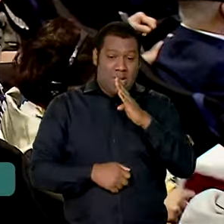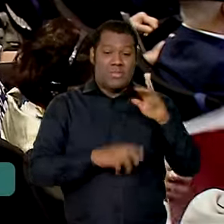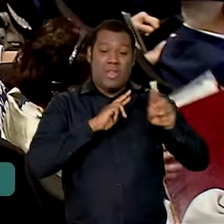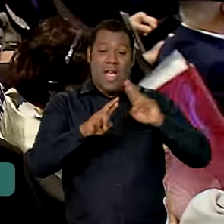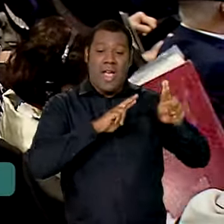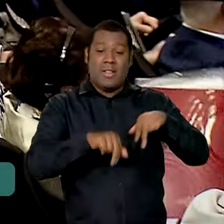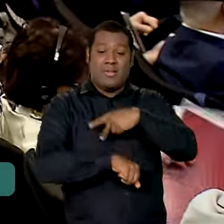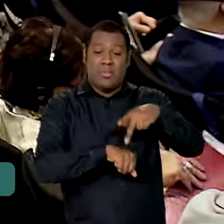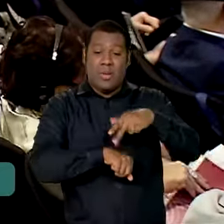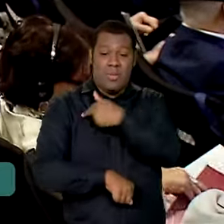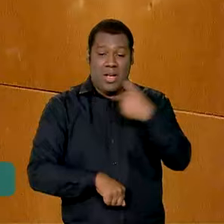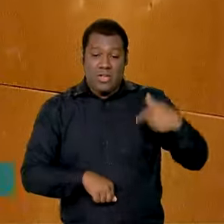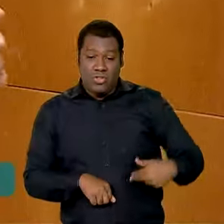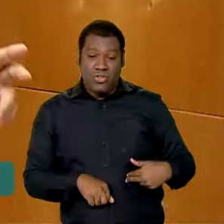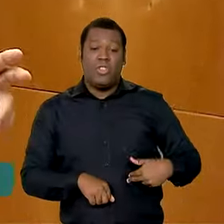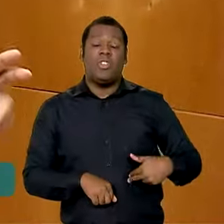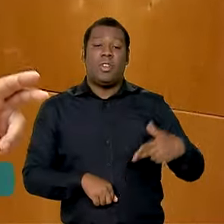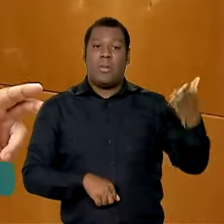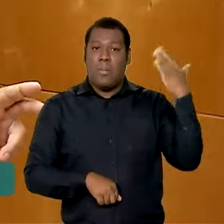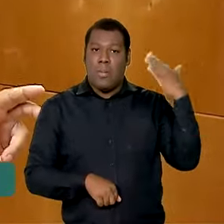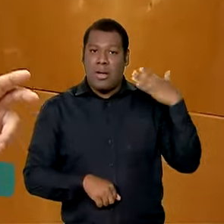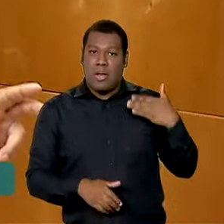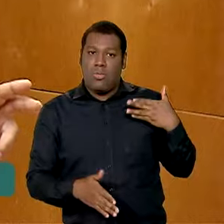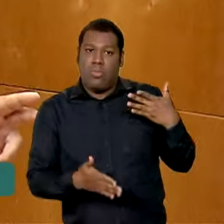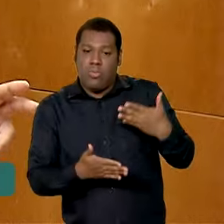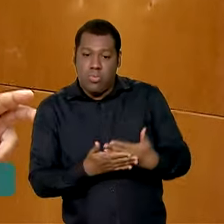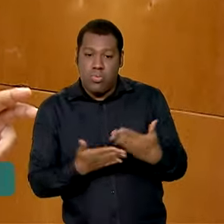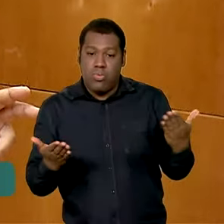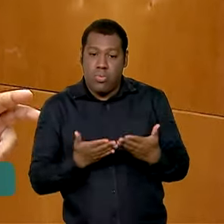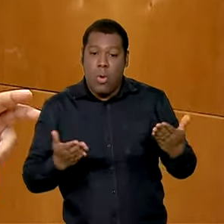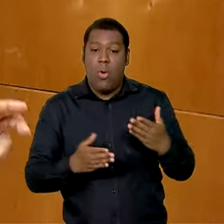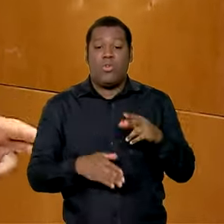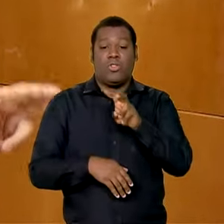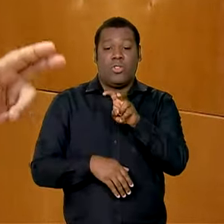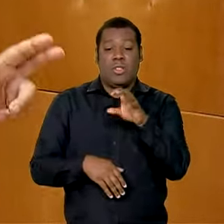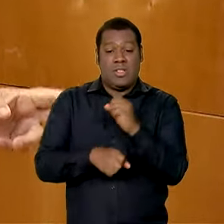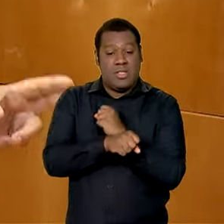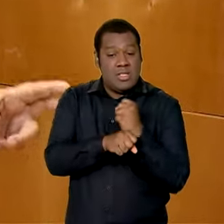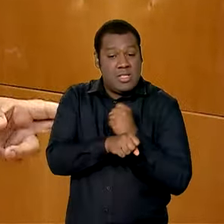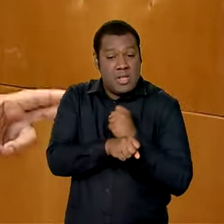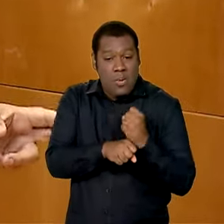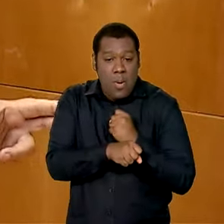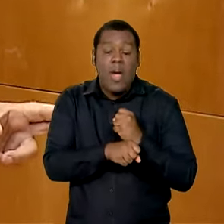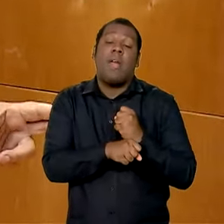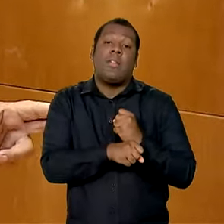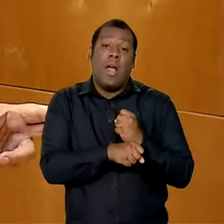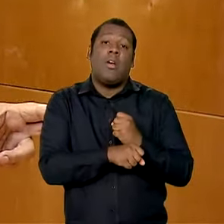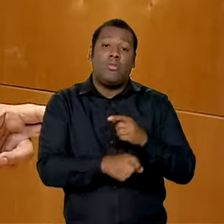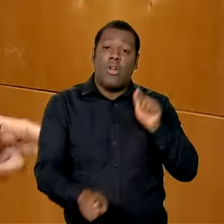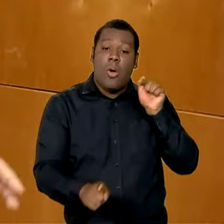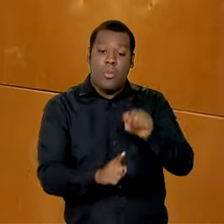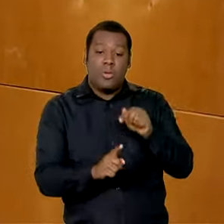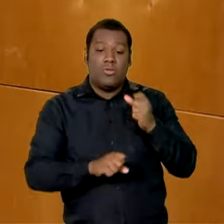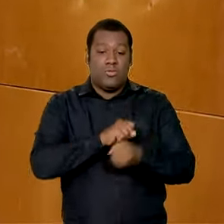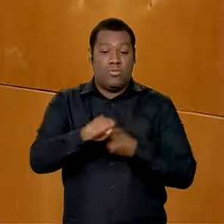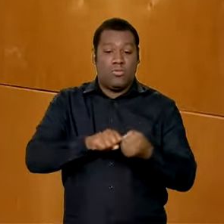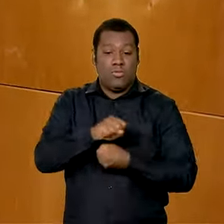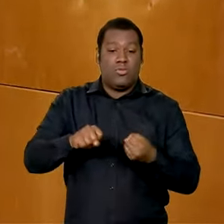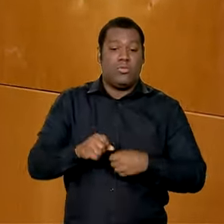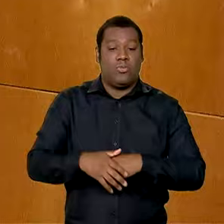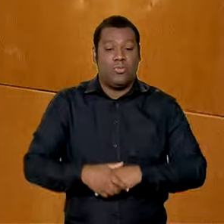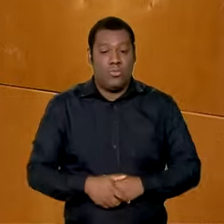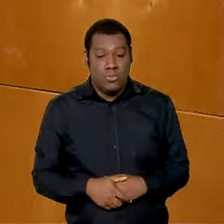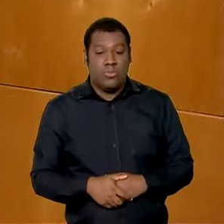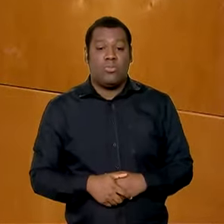para o mundo sustentável. Nesse curto espaço de 24 anos, passamos de importadores de alimentos a um dos